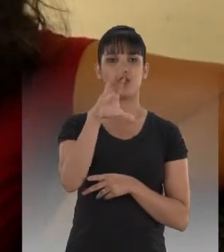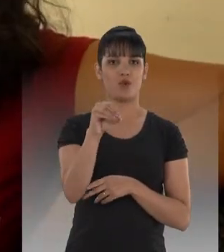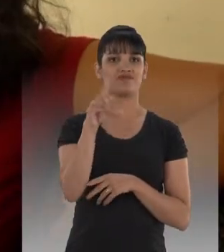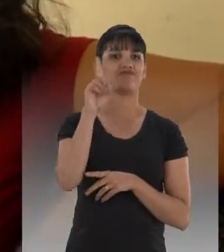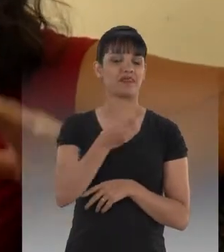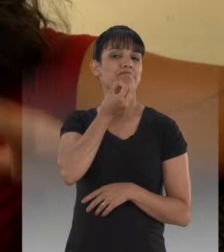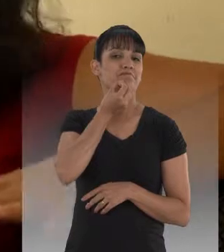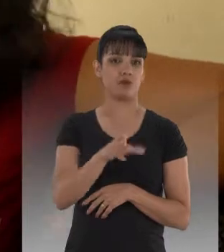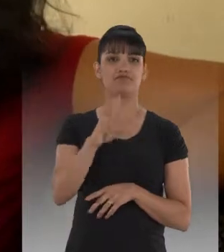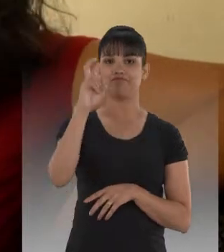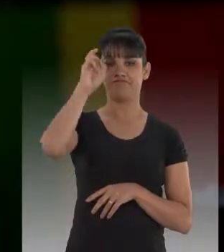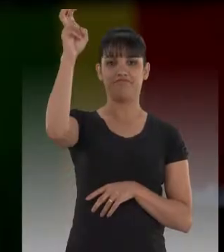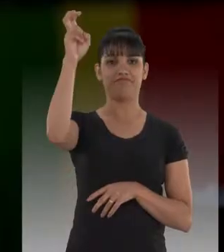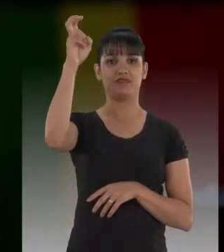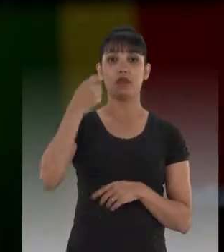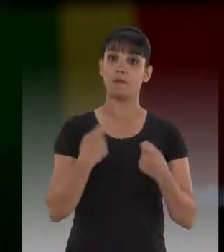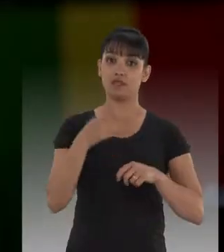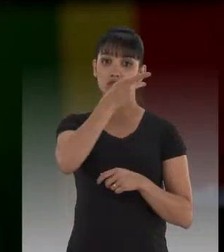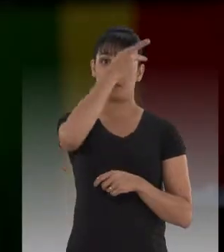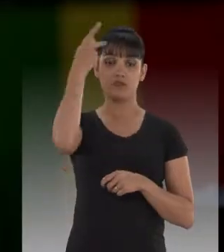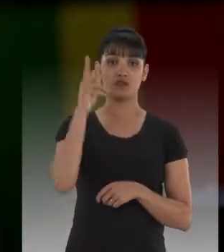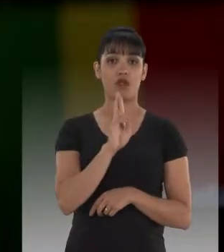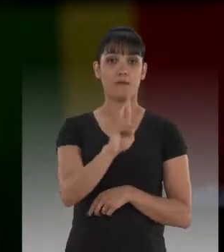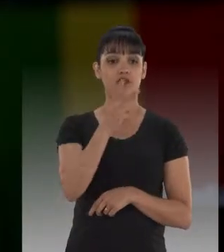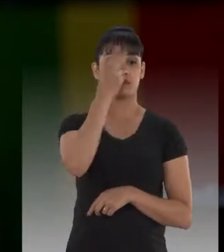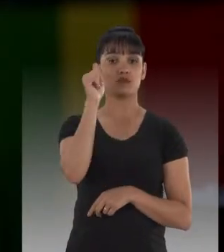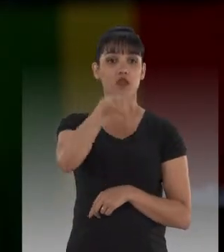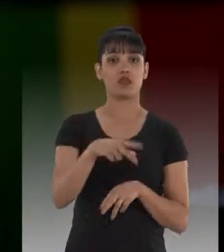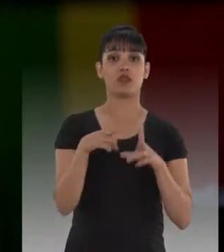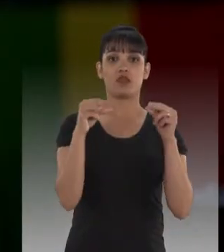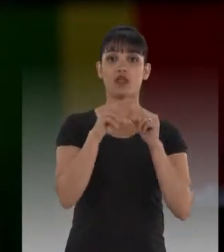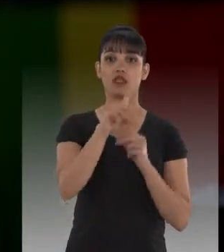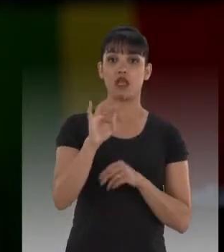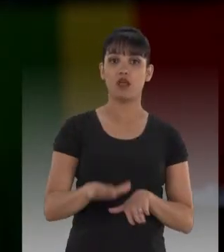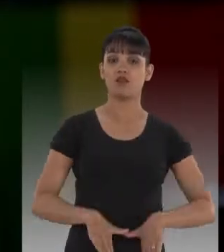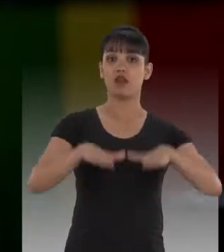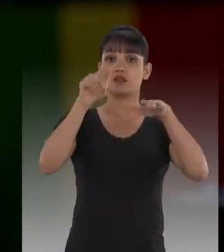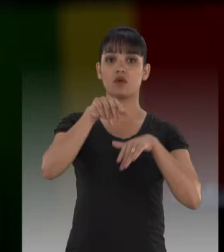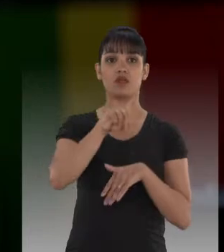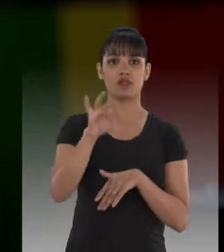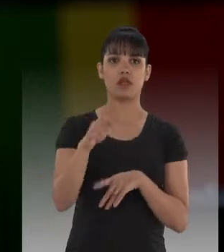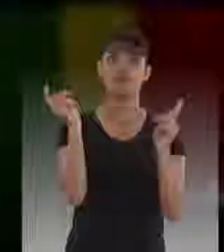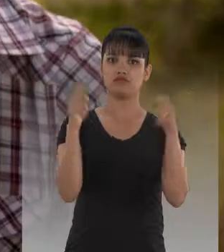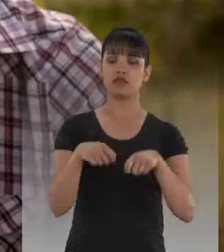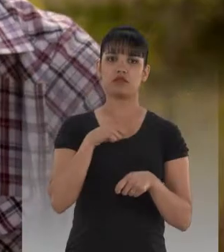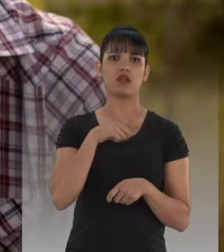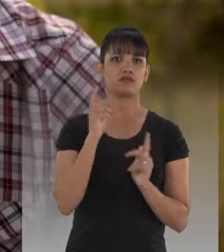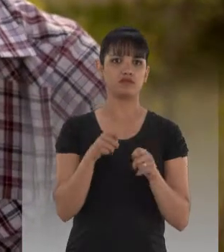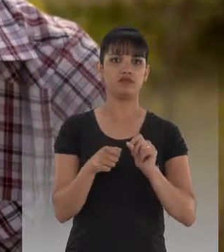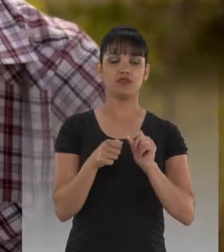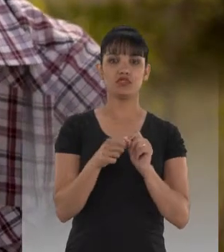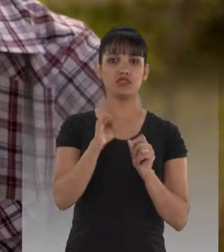é uma solução inteligente. A gente precisa de pessoas que representem a gente aqui. Pessoas que são daqui, cresceram na cidade e têm competência para isso. Se